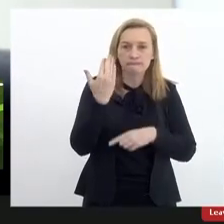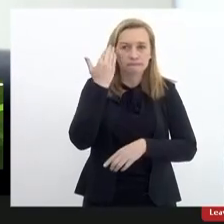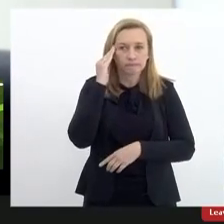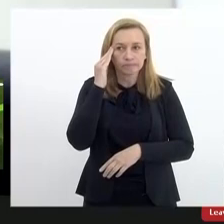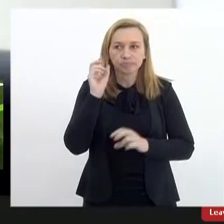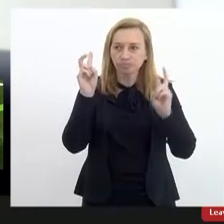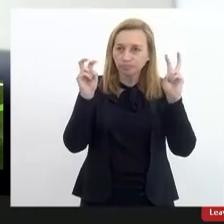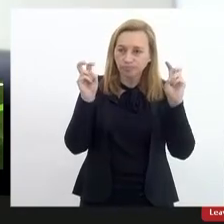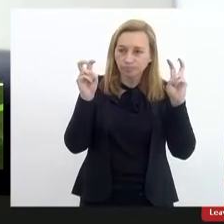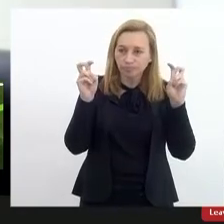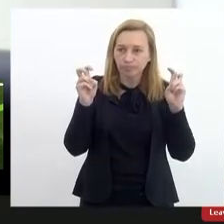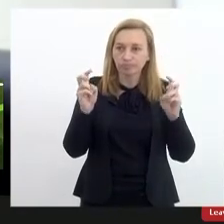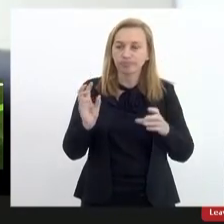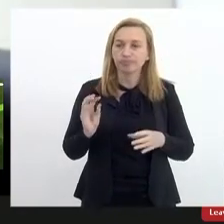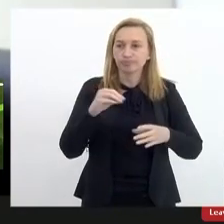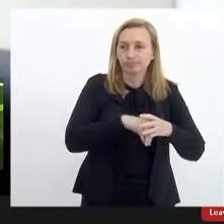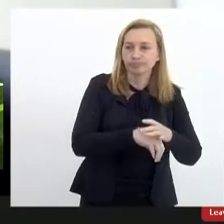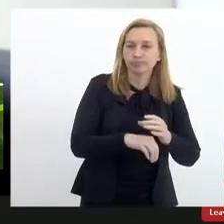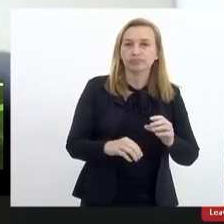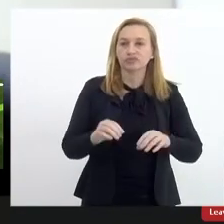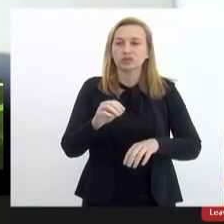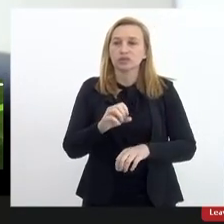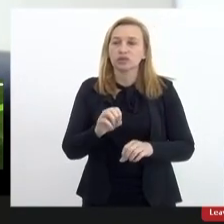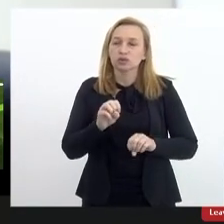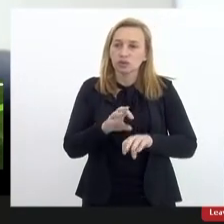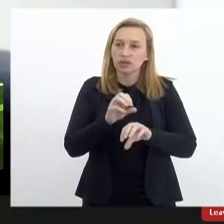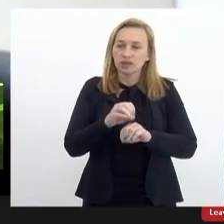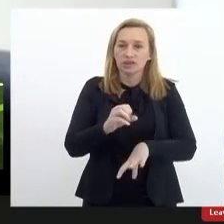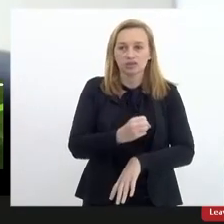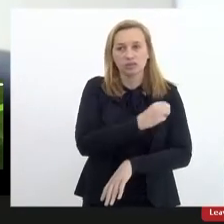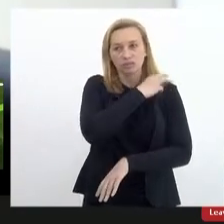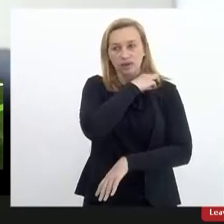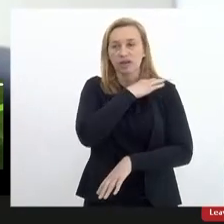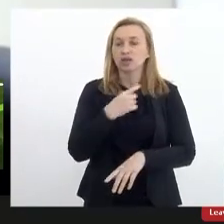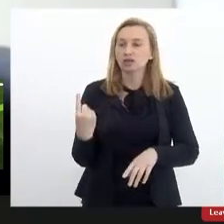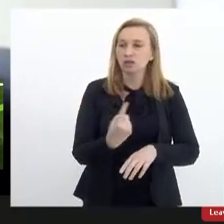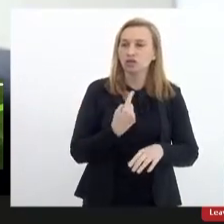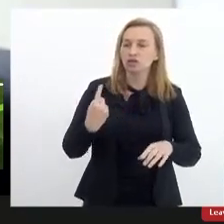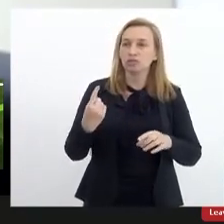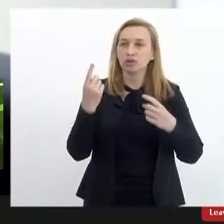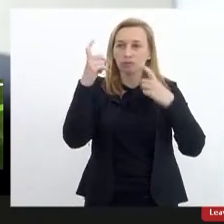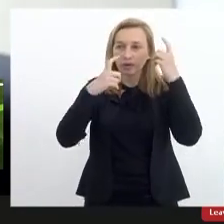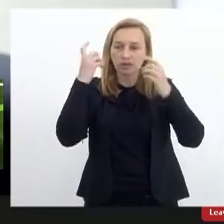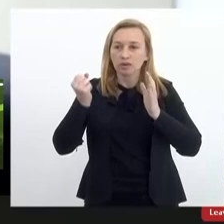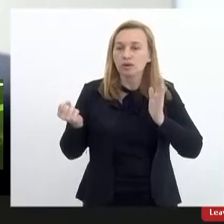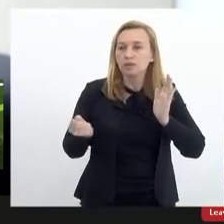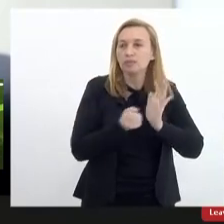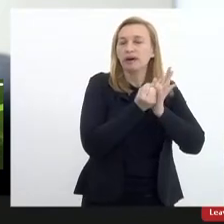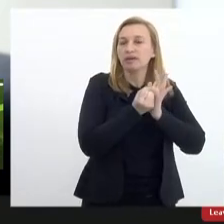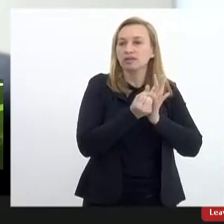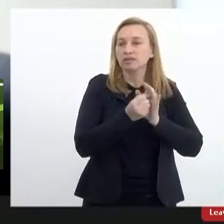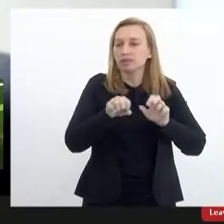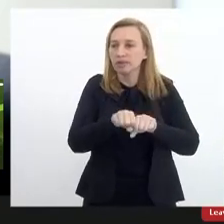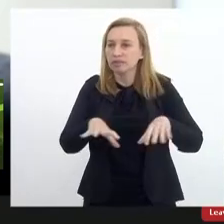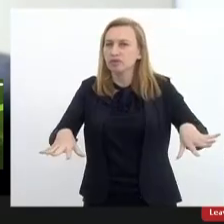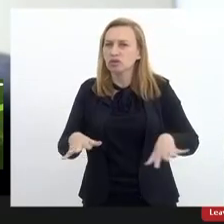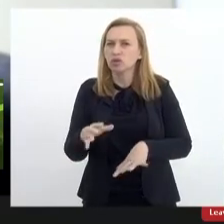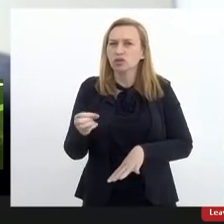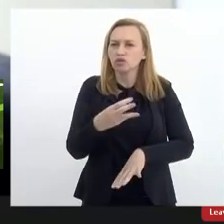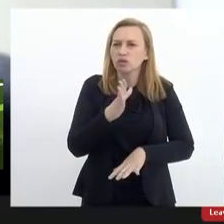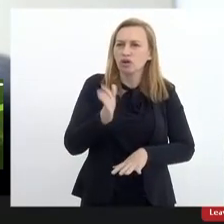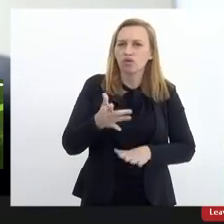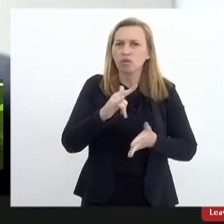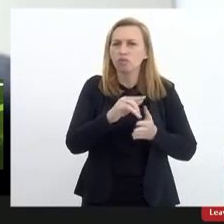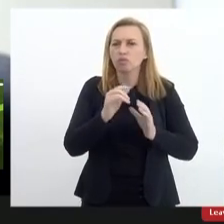sobre essa questão da implementação do ensino médio a gente está muito preocupado sobre o impacto da pandemia a gente recentemente divulgou um